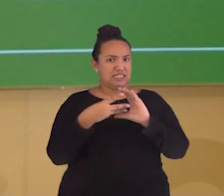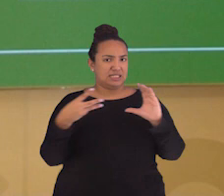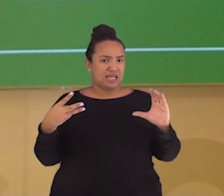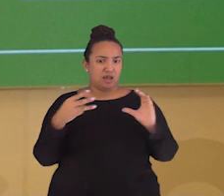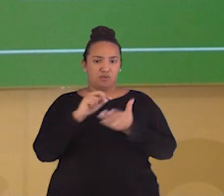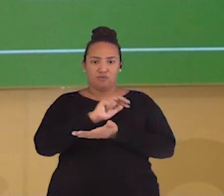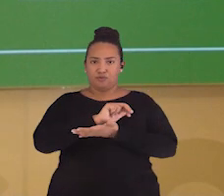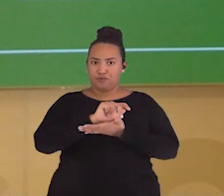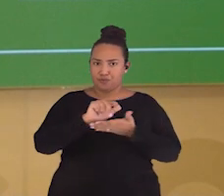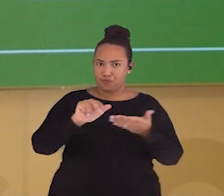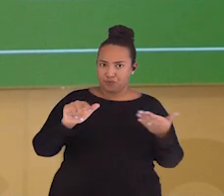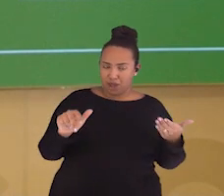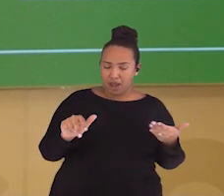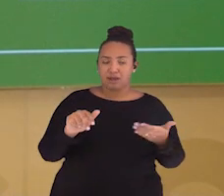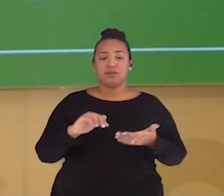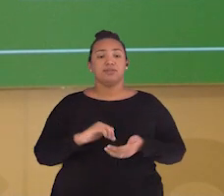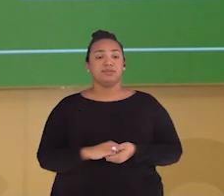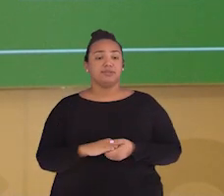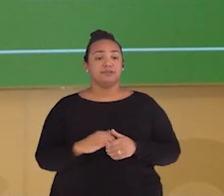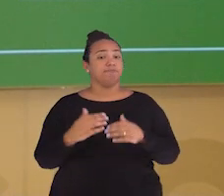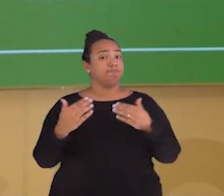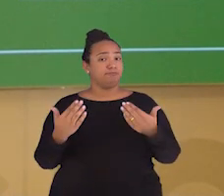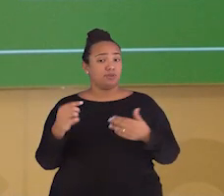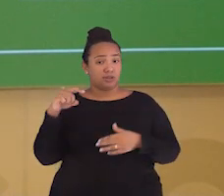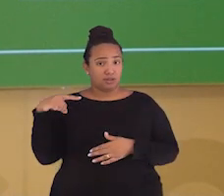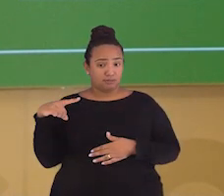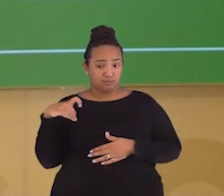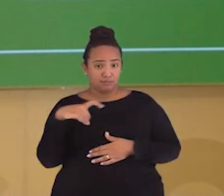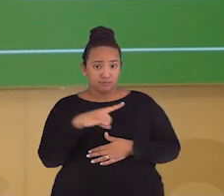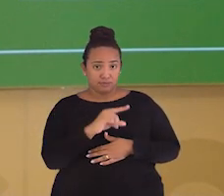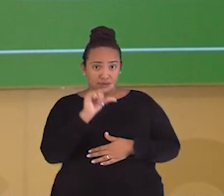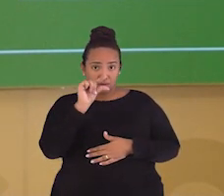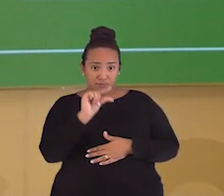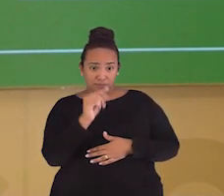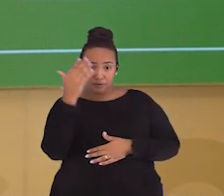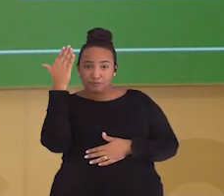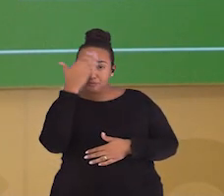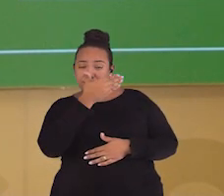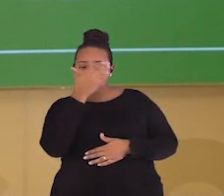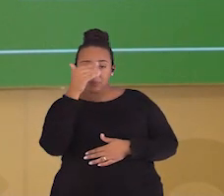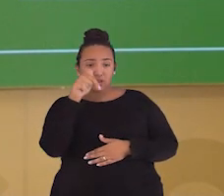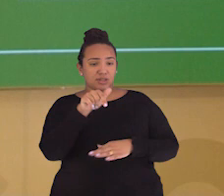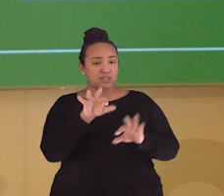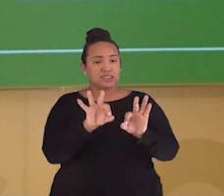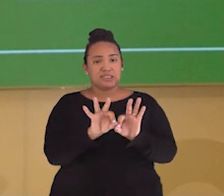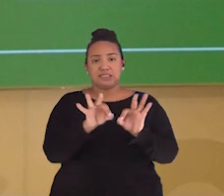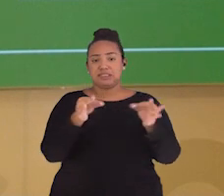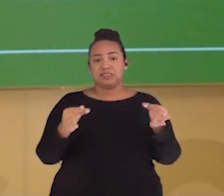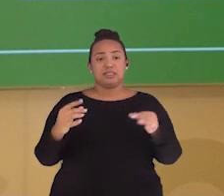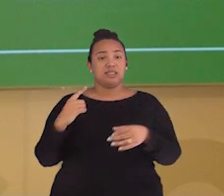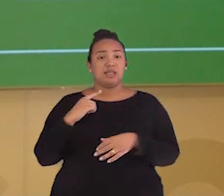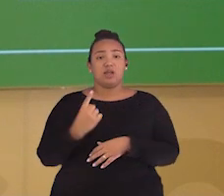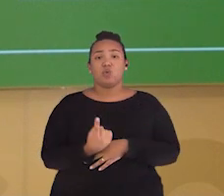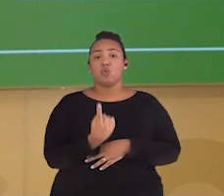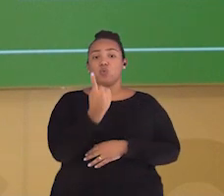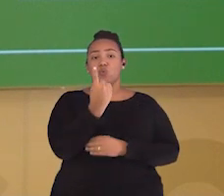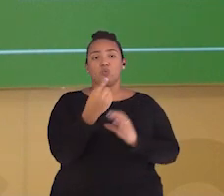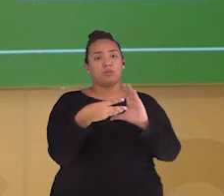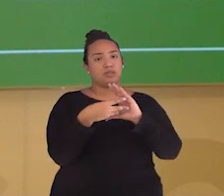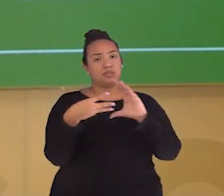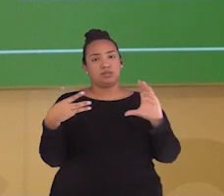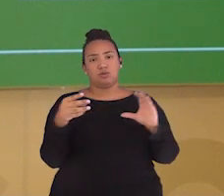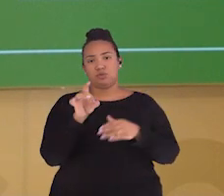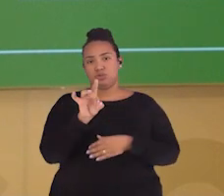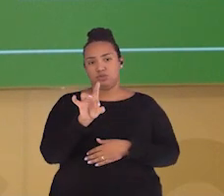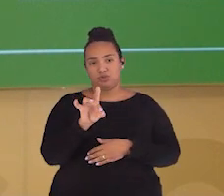células, ou seja, somos seres pluricelulares, os micro-organismos são seres bastante simples, formados por uma